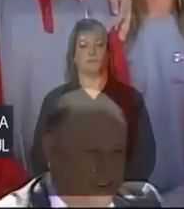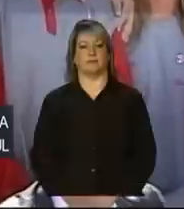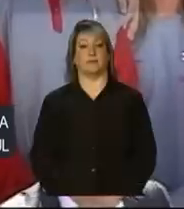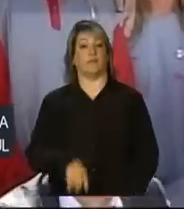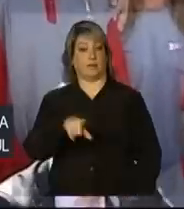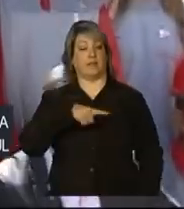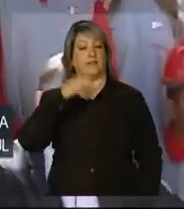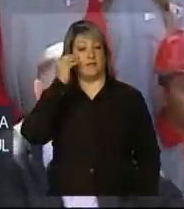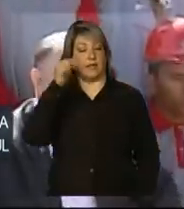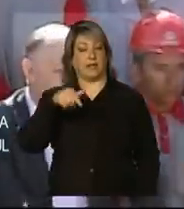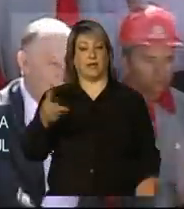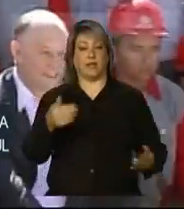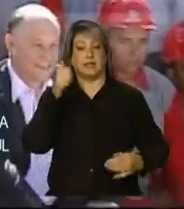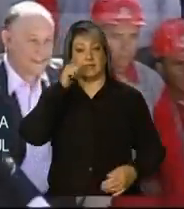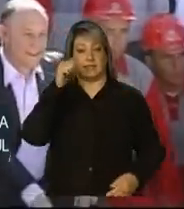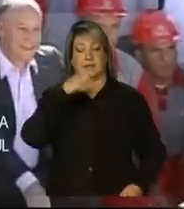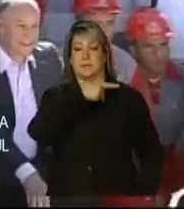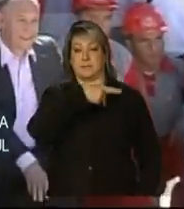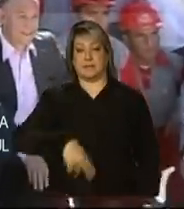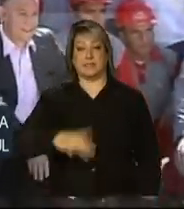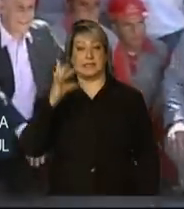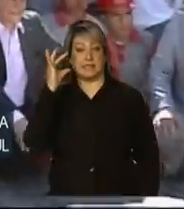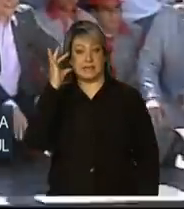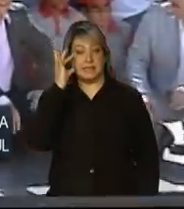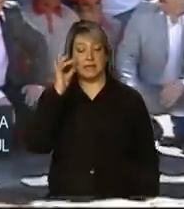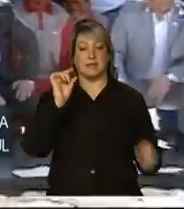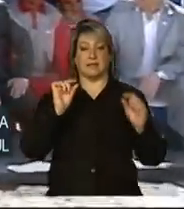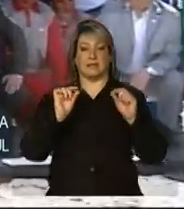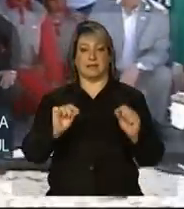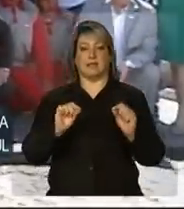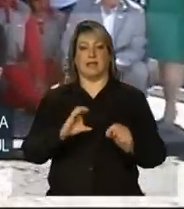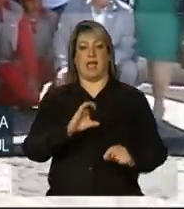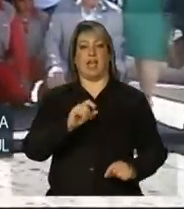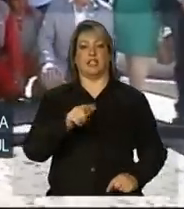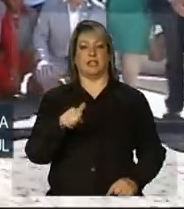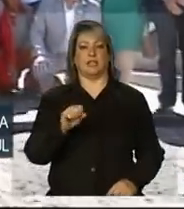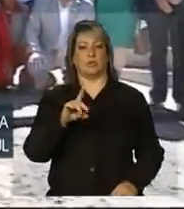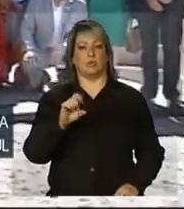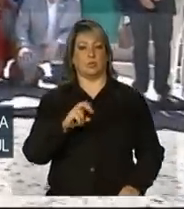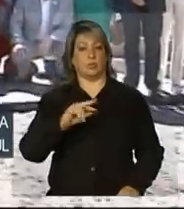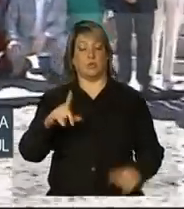a construção desta barragem é de que 200 mil pessoas sejam beneficiadas nos próximos 30